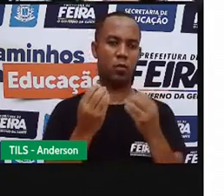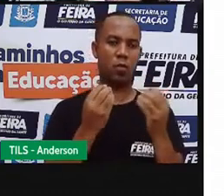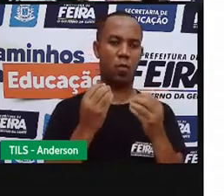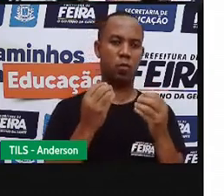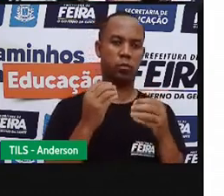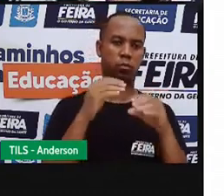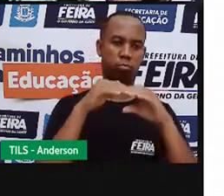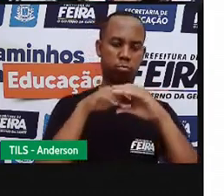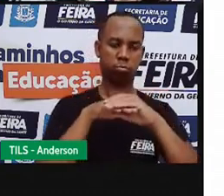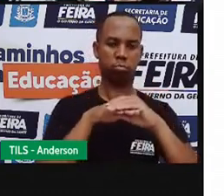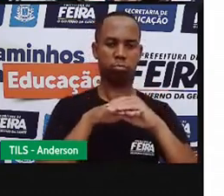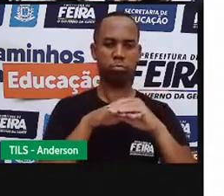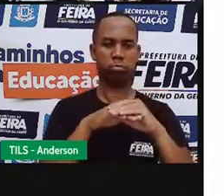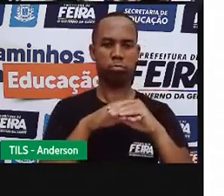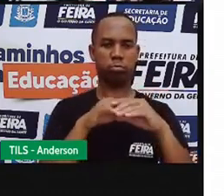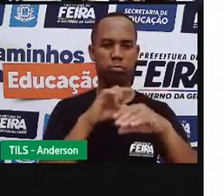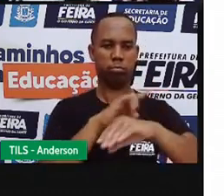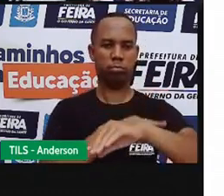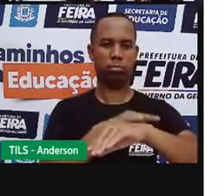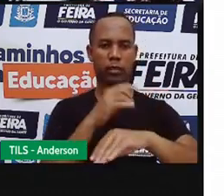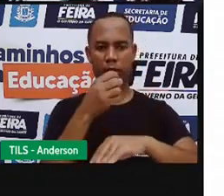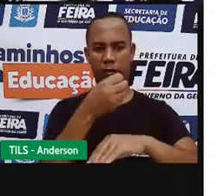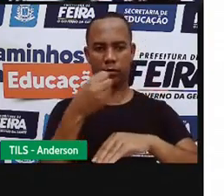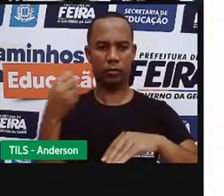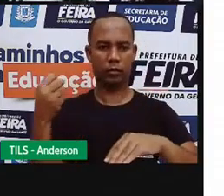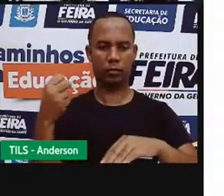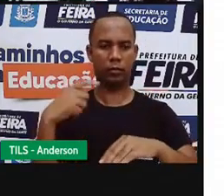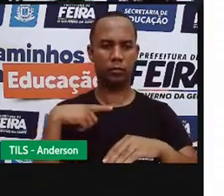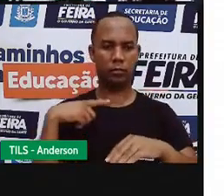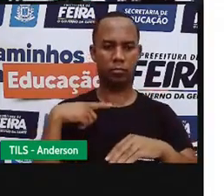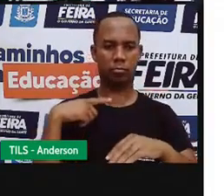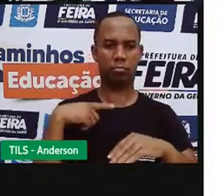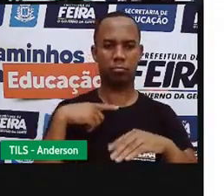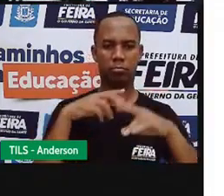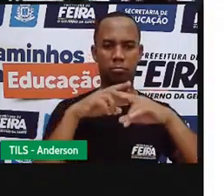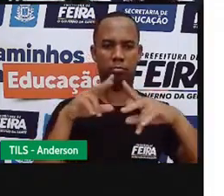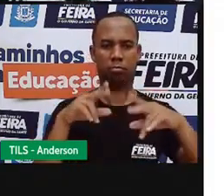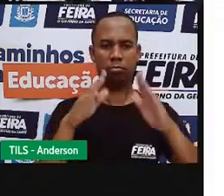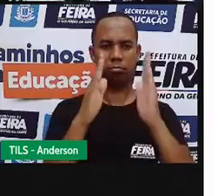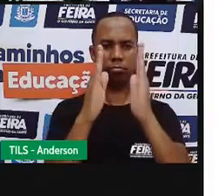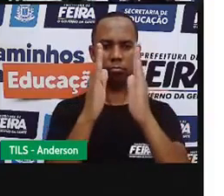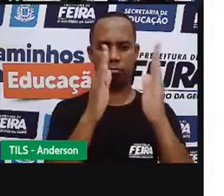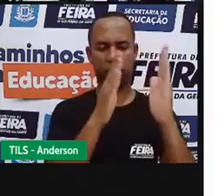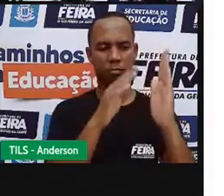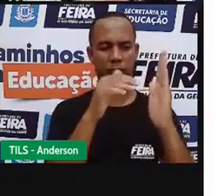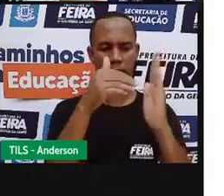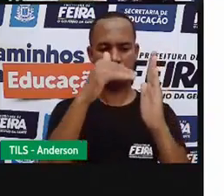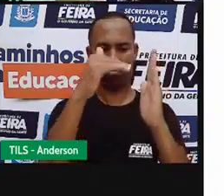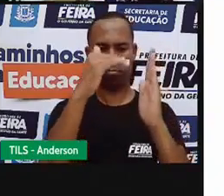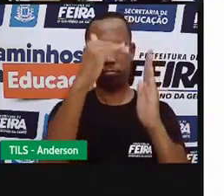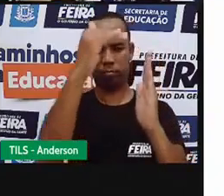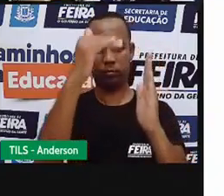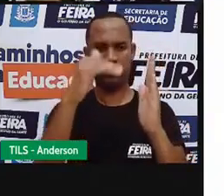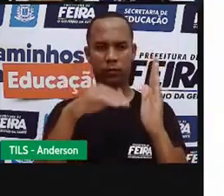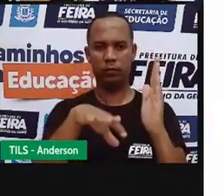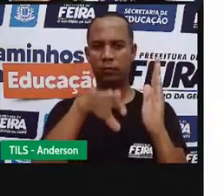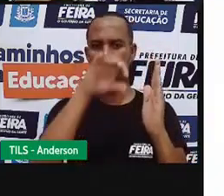armário do banheiro. Tem sabonete, tem shampoo, mas